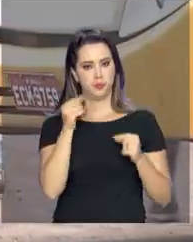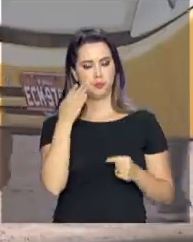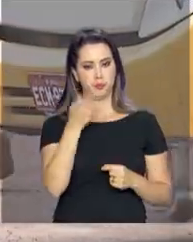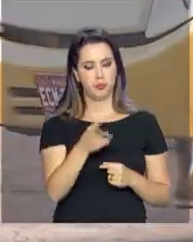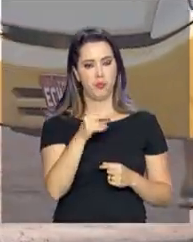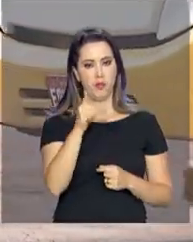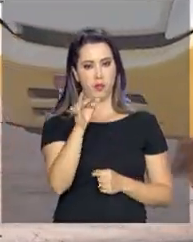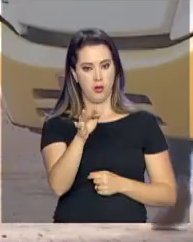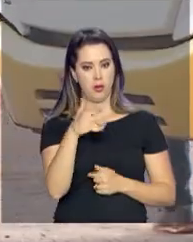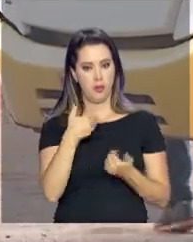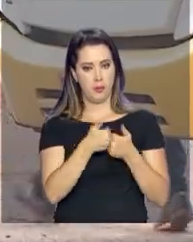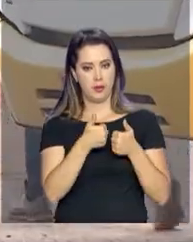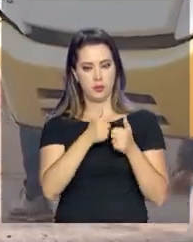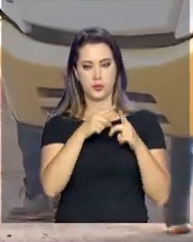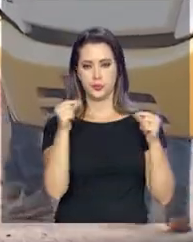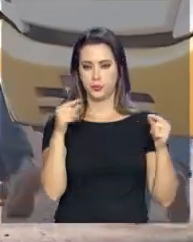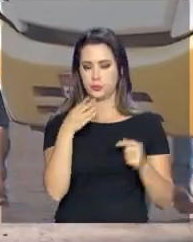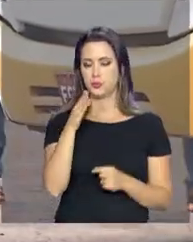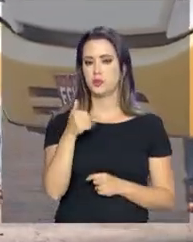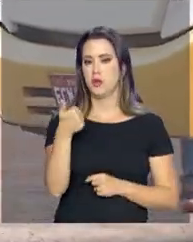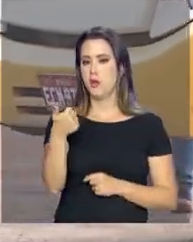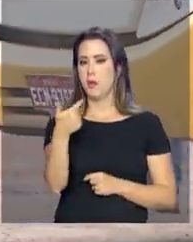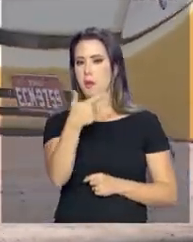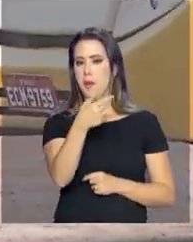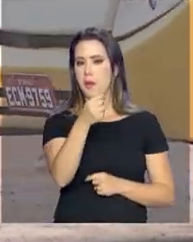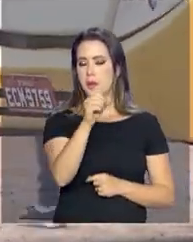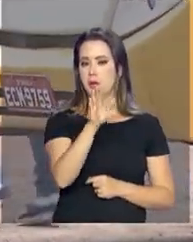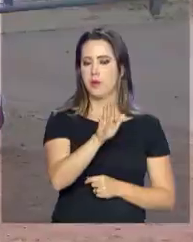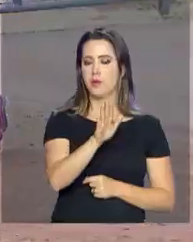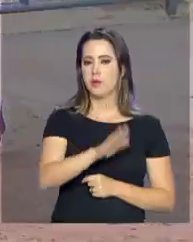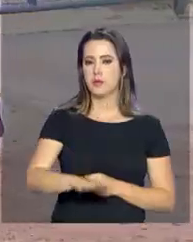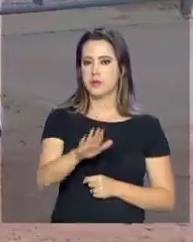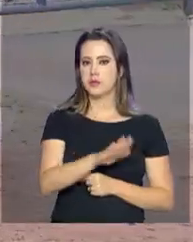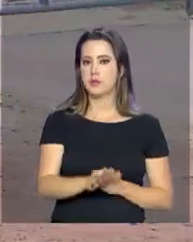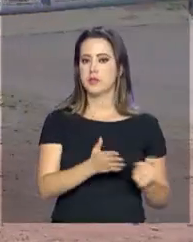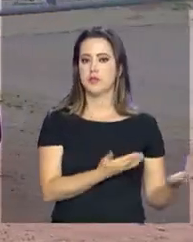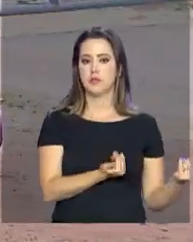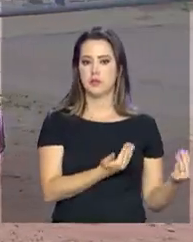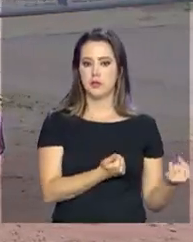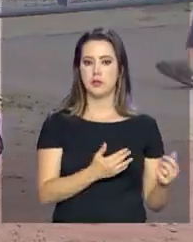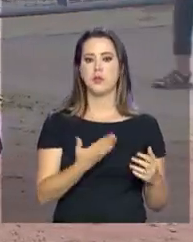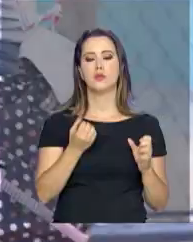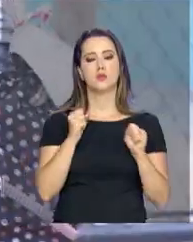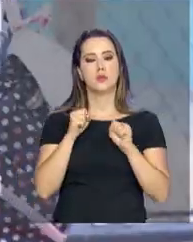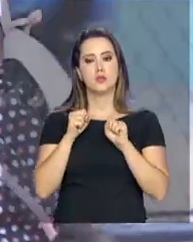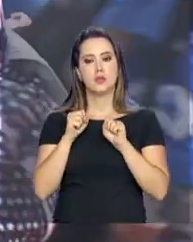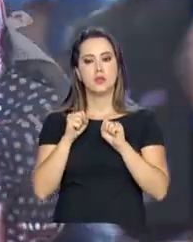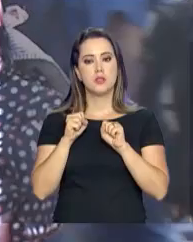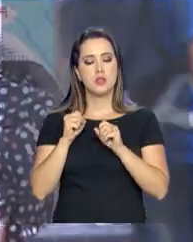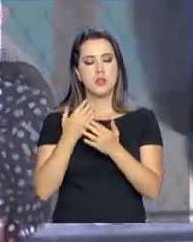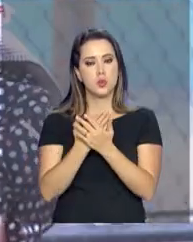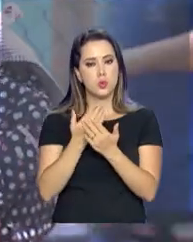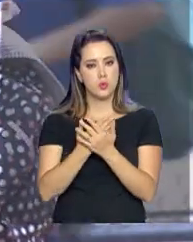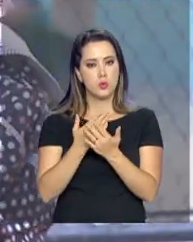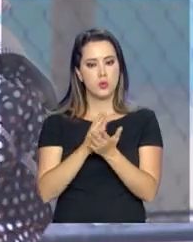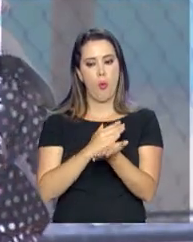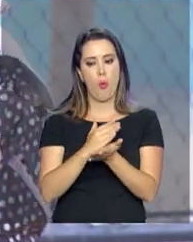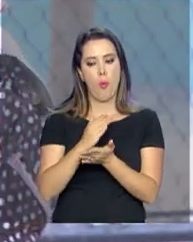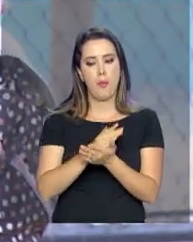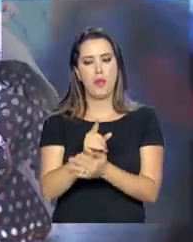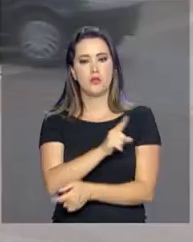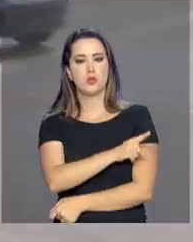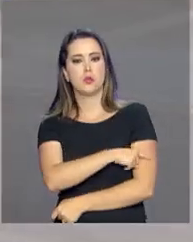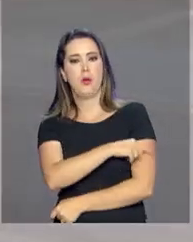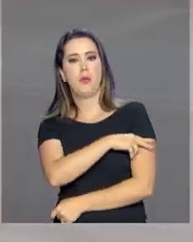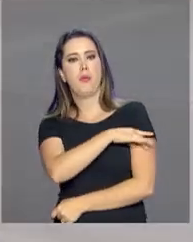São 1.200 crianças e adolescentes que cursam desde os anos iniciais do ensino fundamental até o ensino